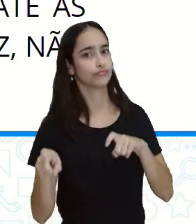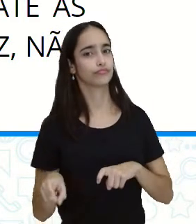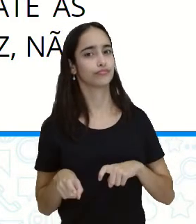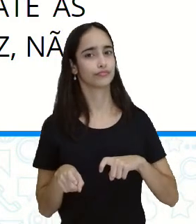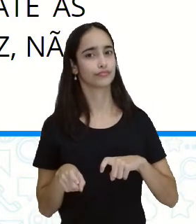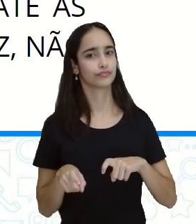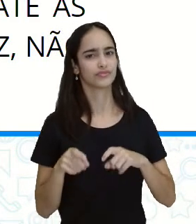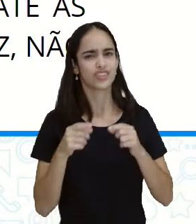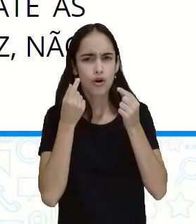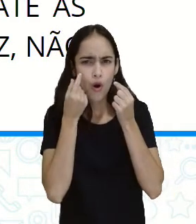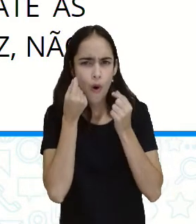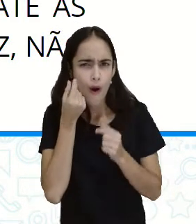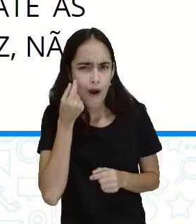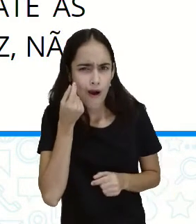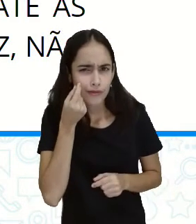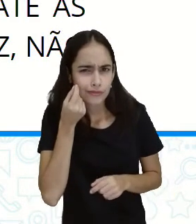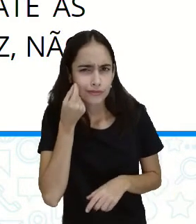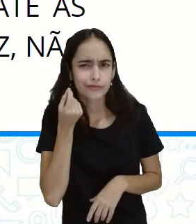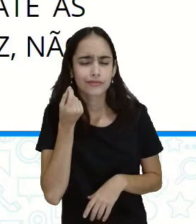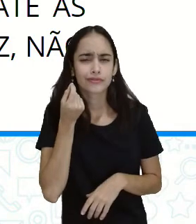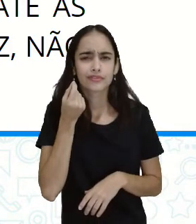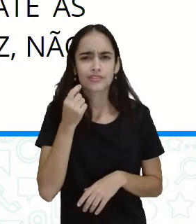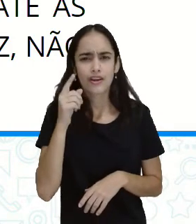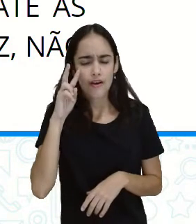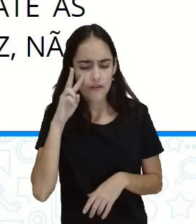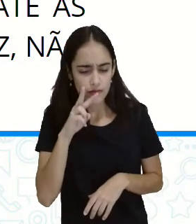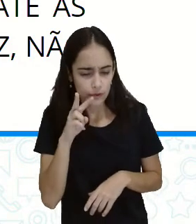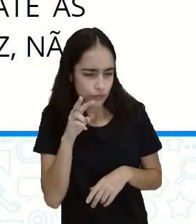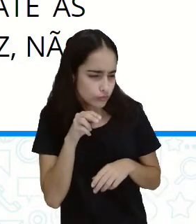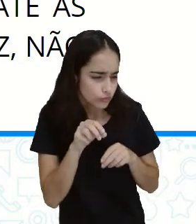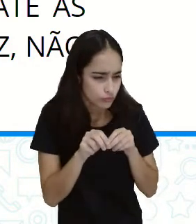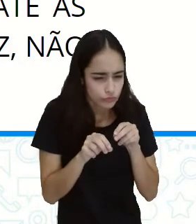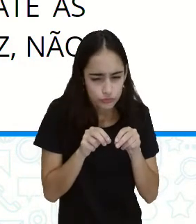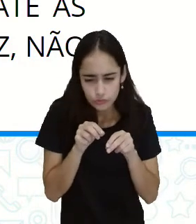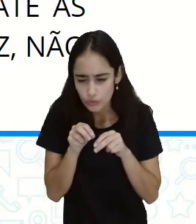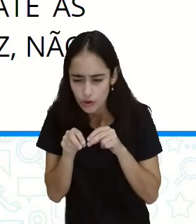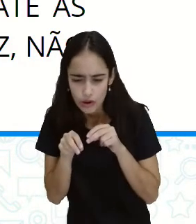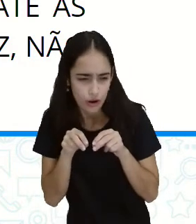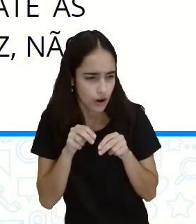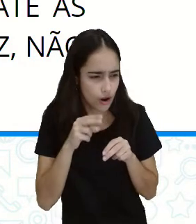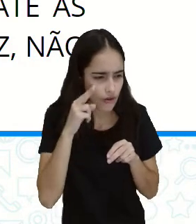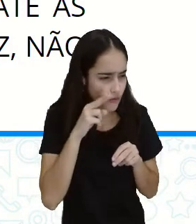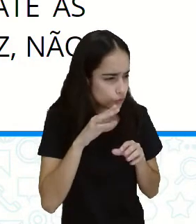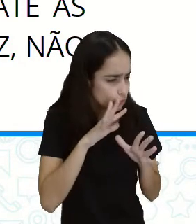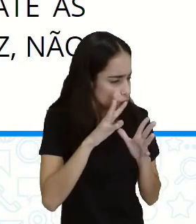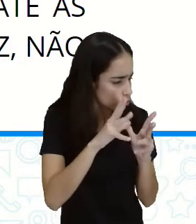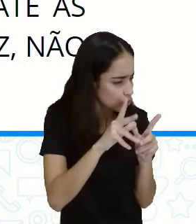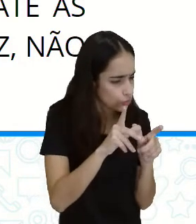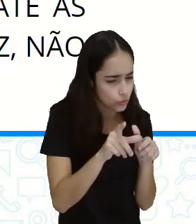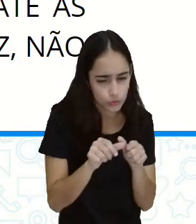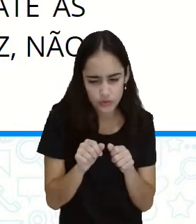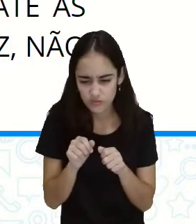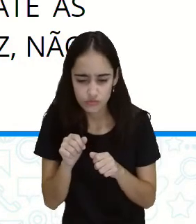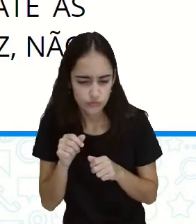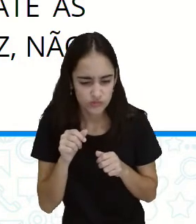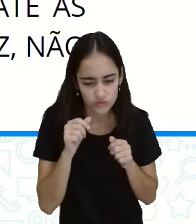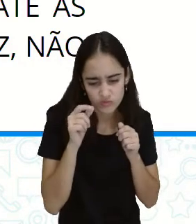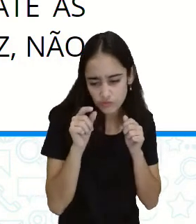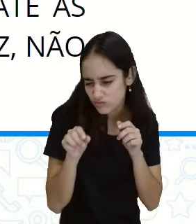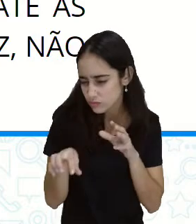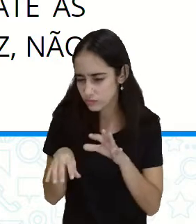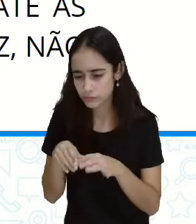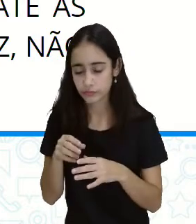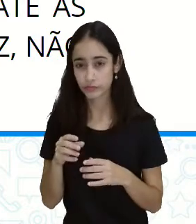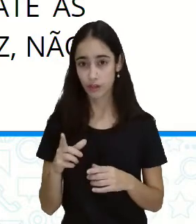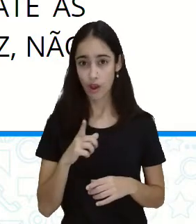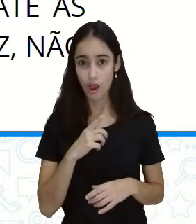ratinho examinou tudo minuciosamente, cantinho por cantinho, farejou a tulha de